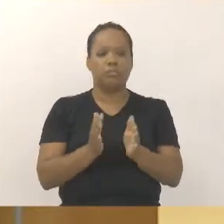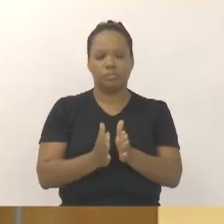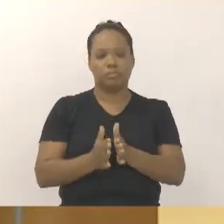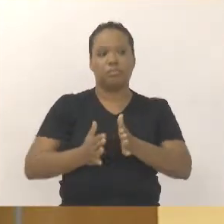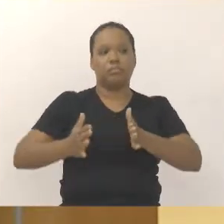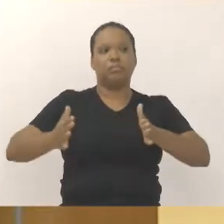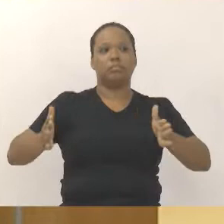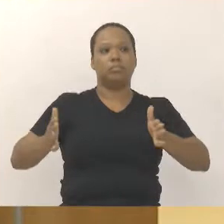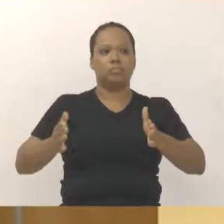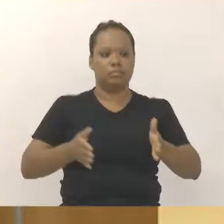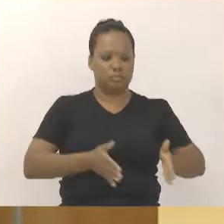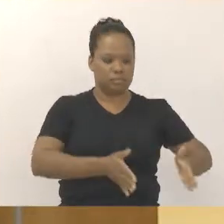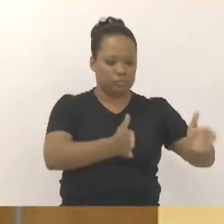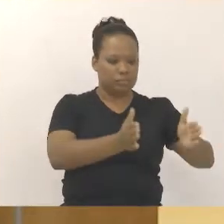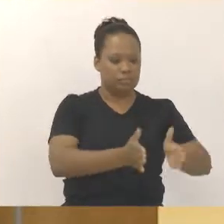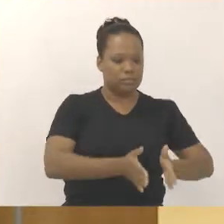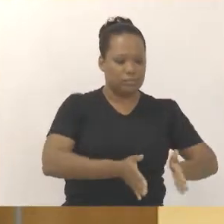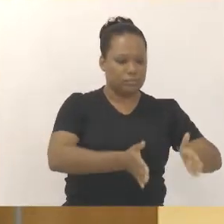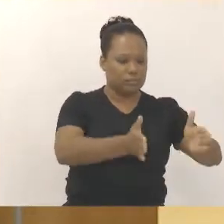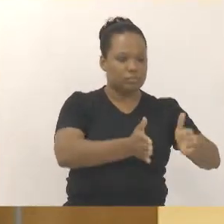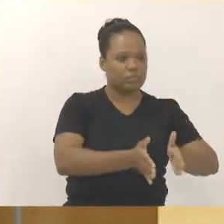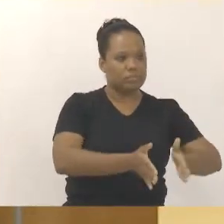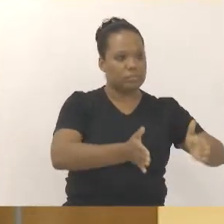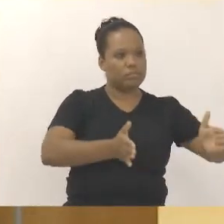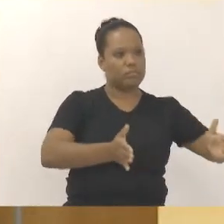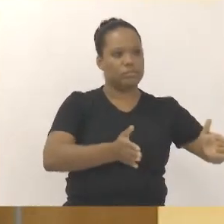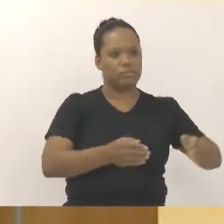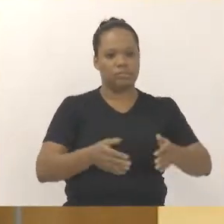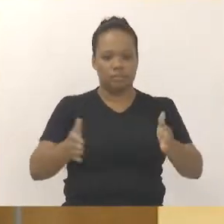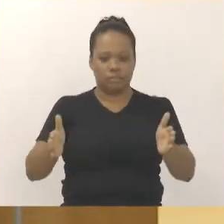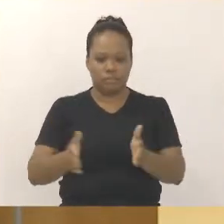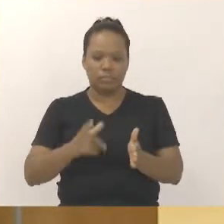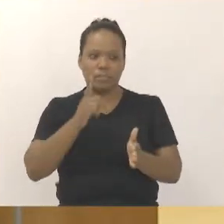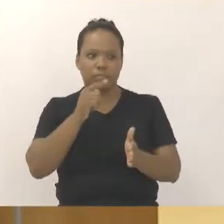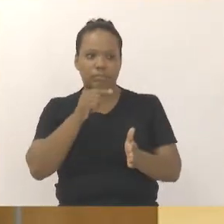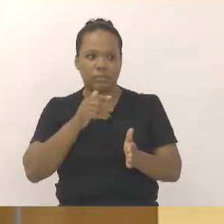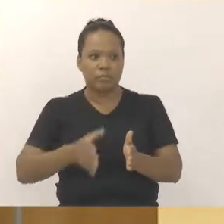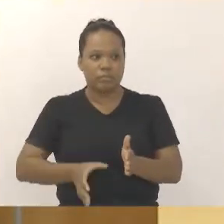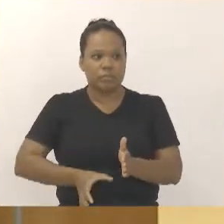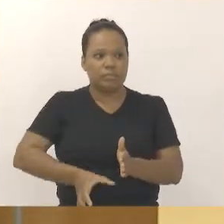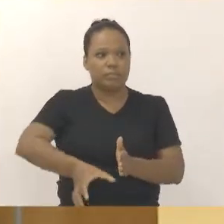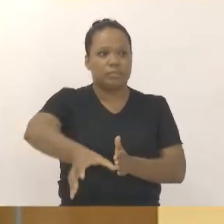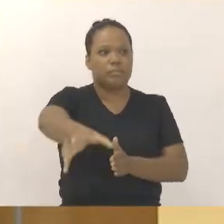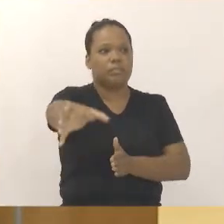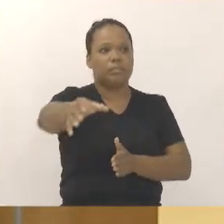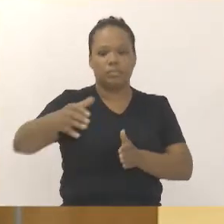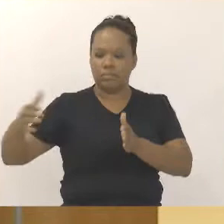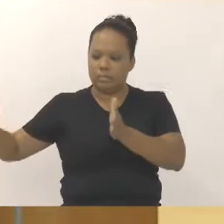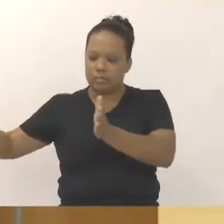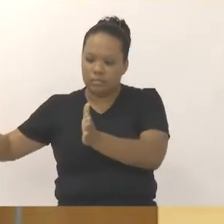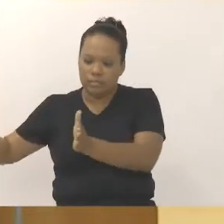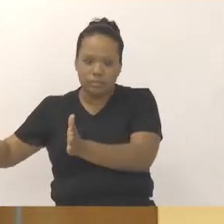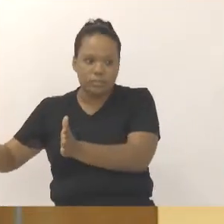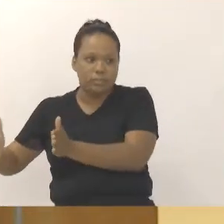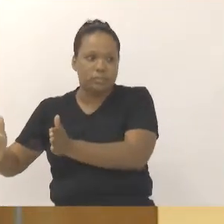daí. A partir de uma canalização do córrego, vai existir ali um estreitamento